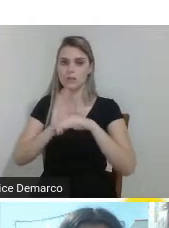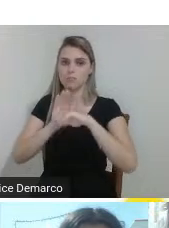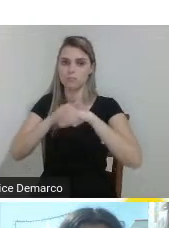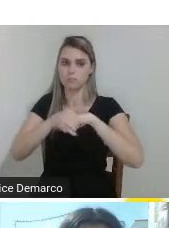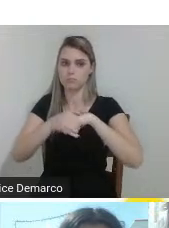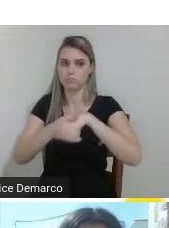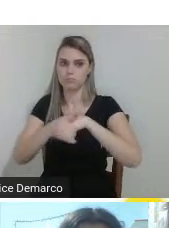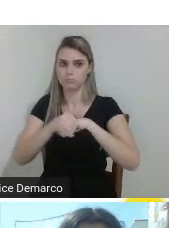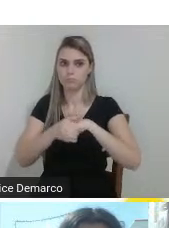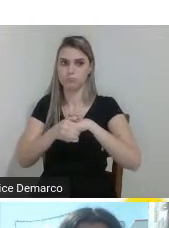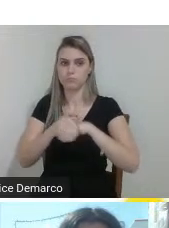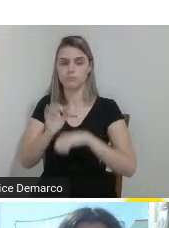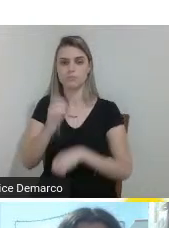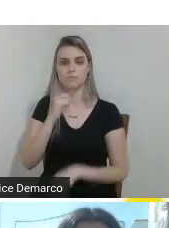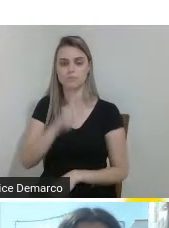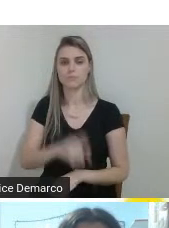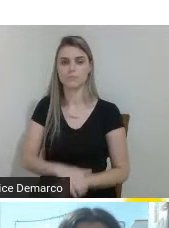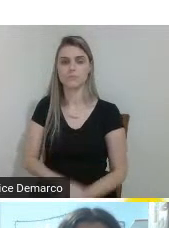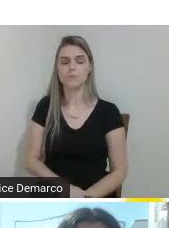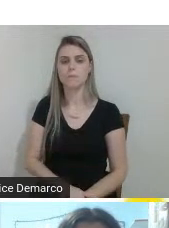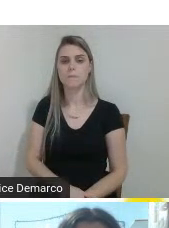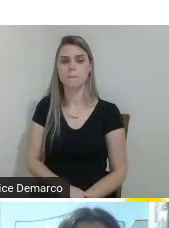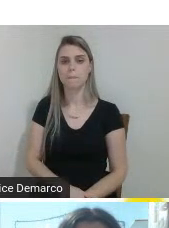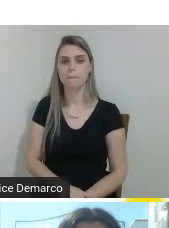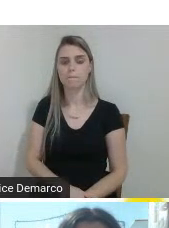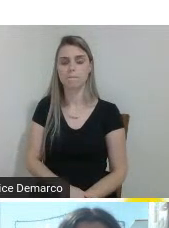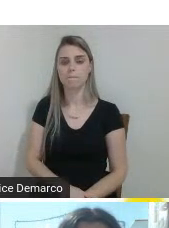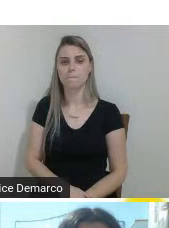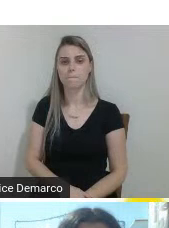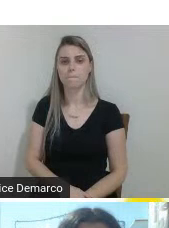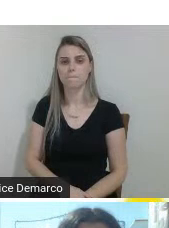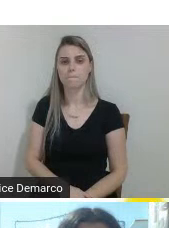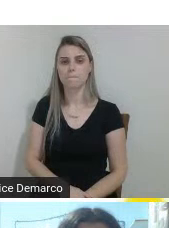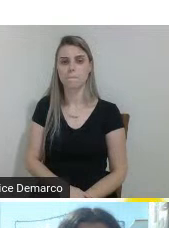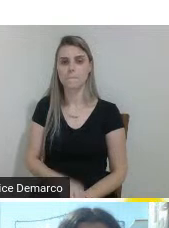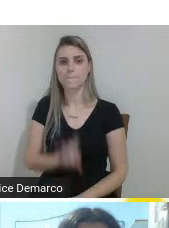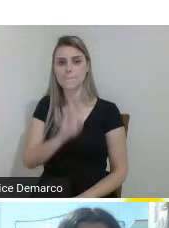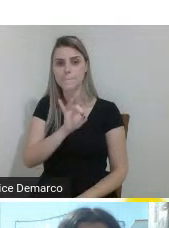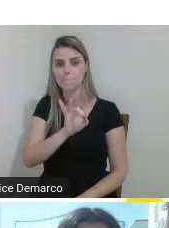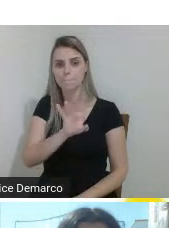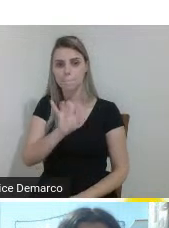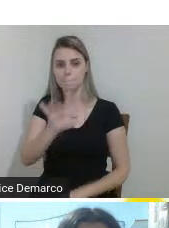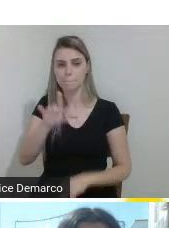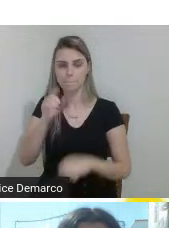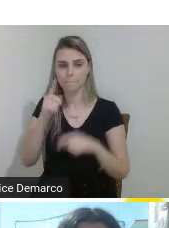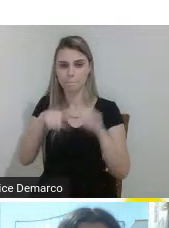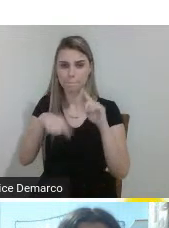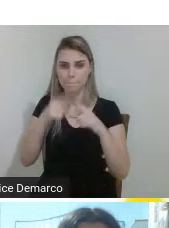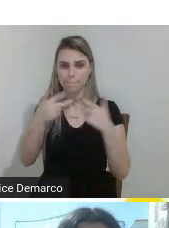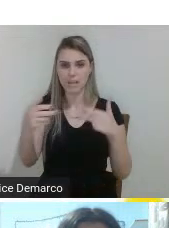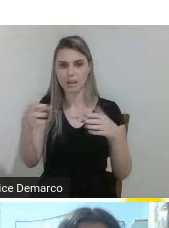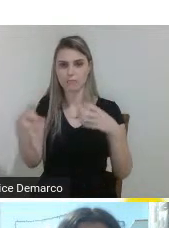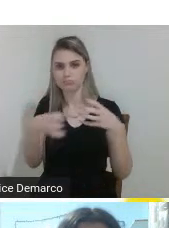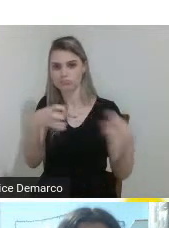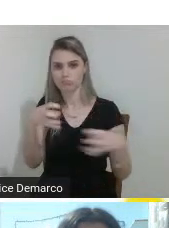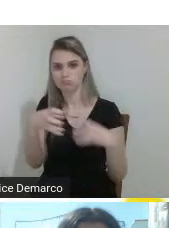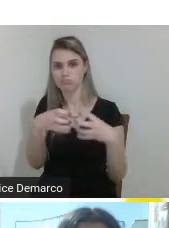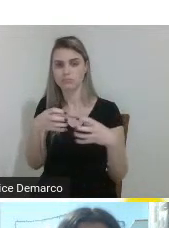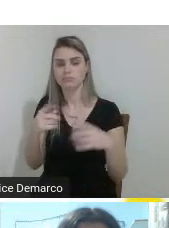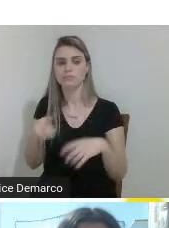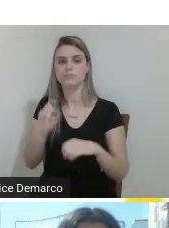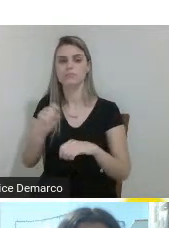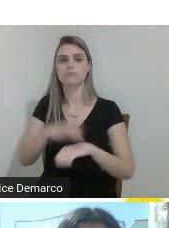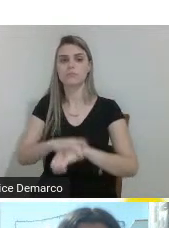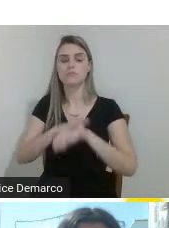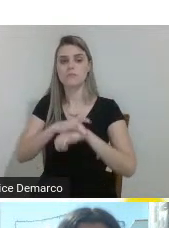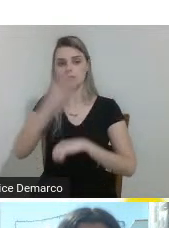então cada uma dessas peças ela foi pensada com o propósito de facilitar o uso e promover a segurança do usuário ou